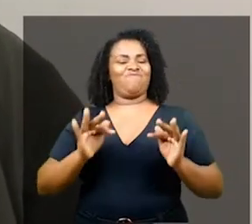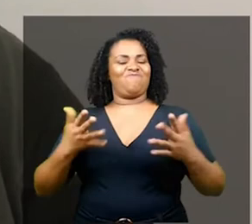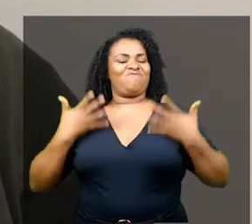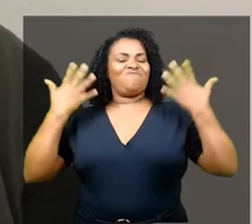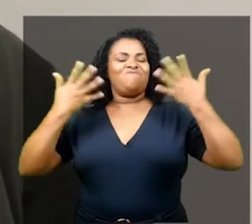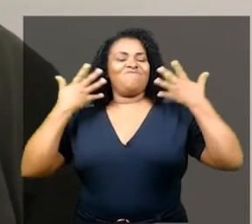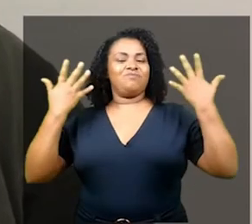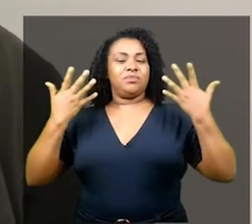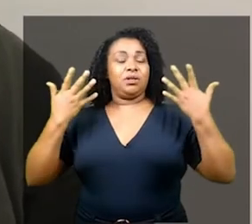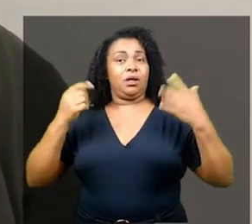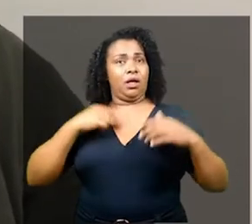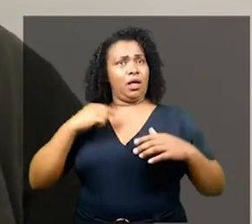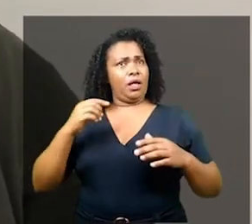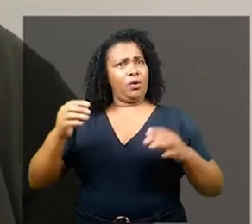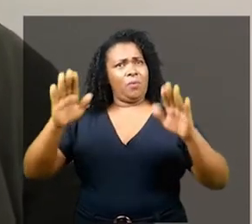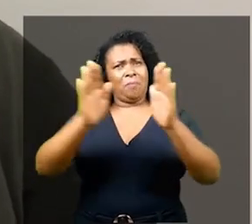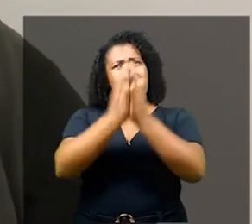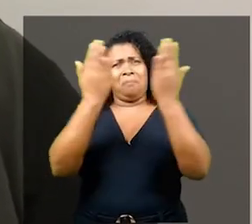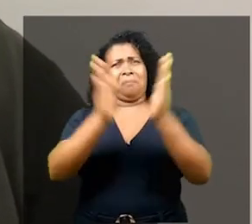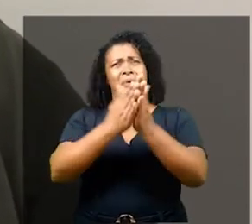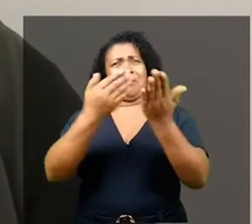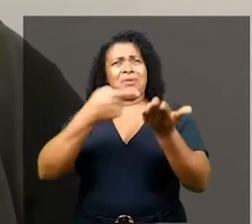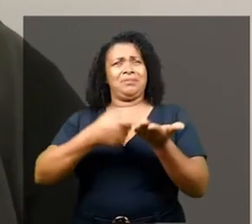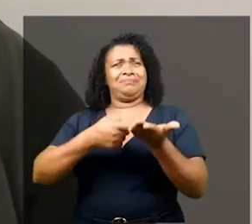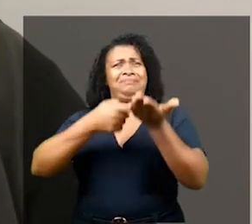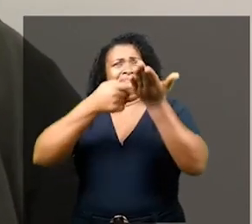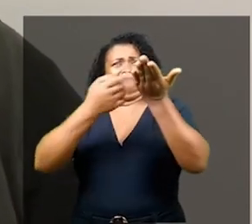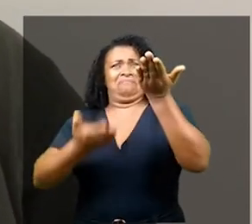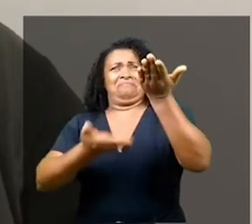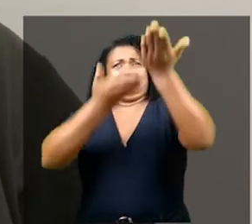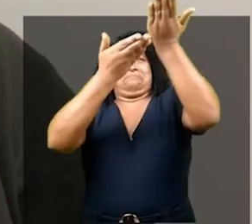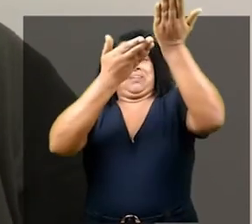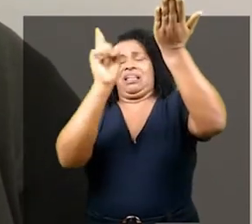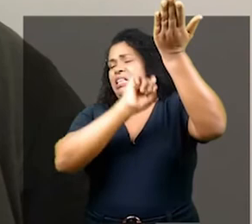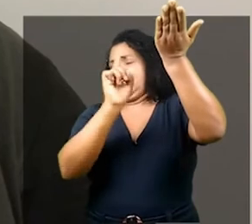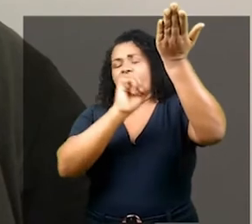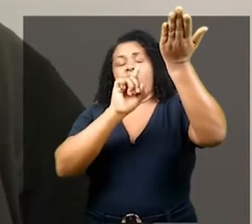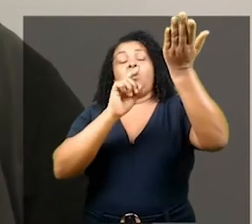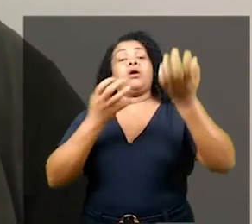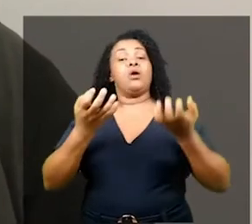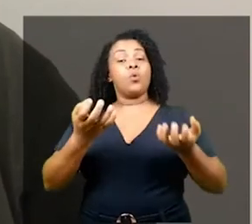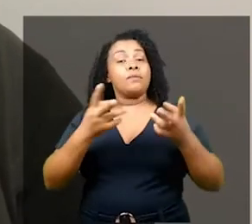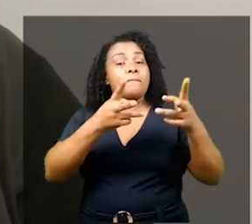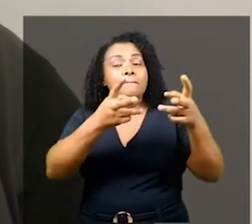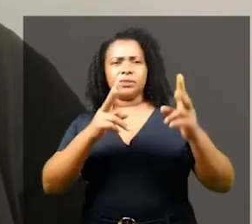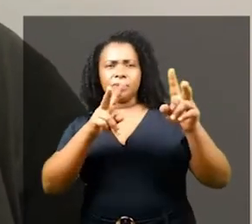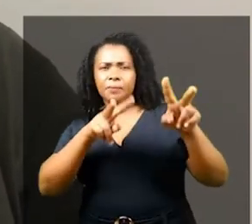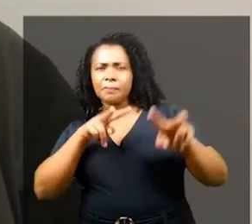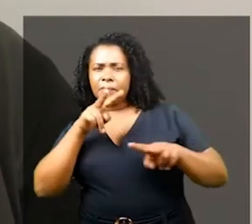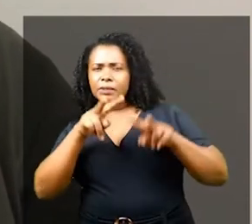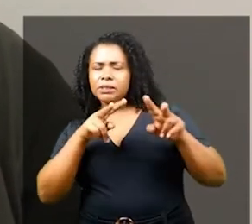é um ódio à pobreza, não. É um olhar sobre acúmulo e escassez.